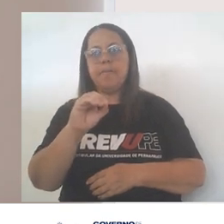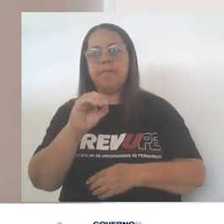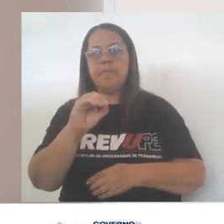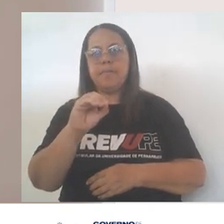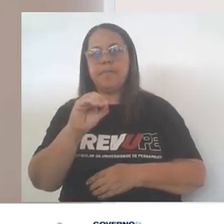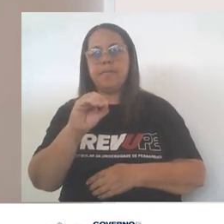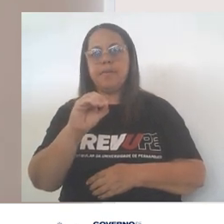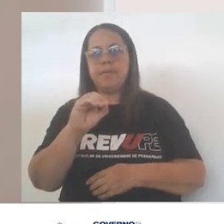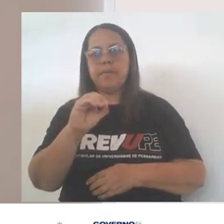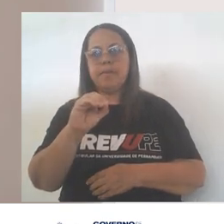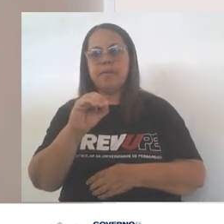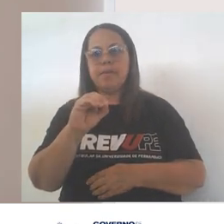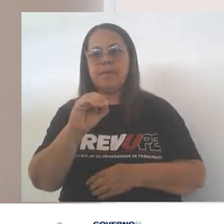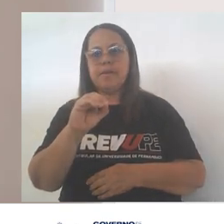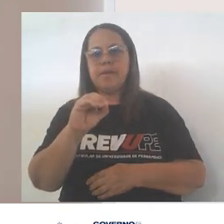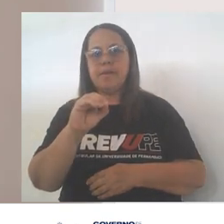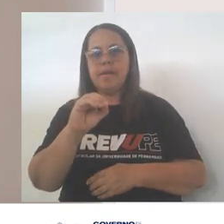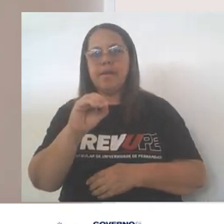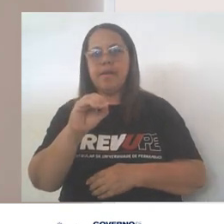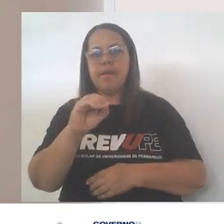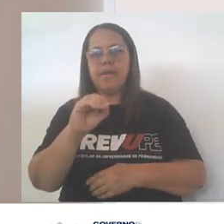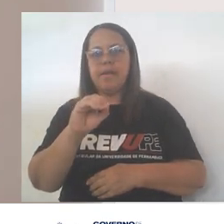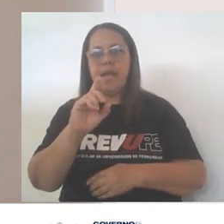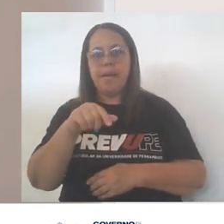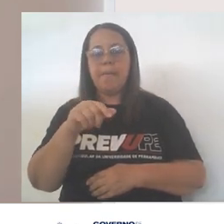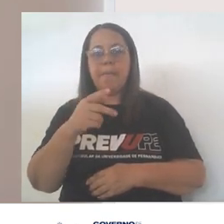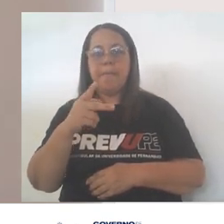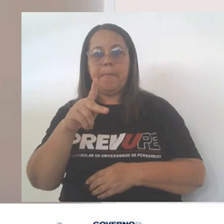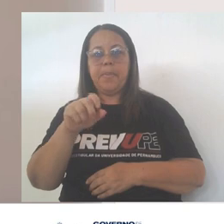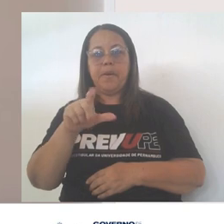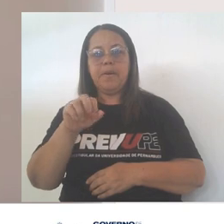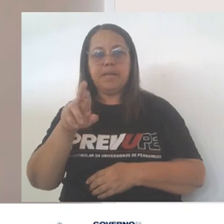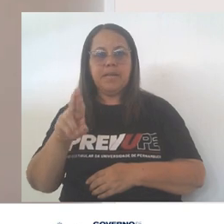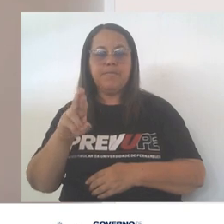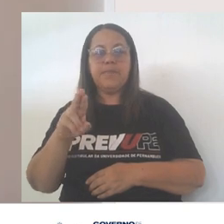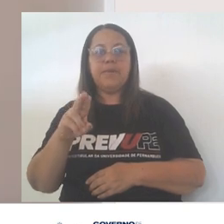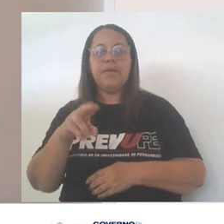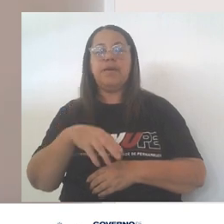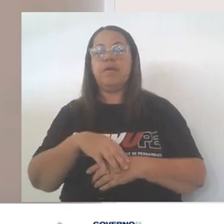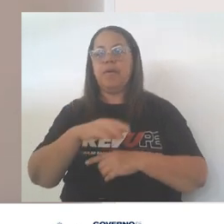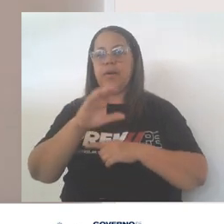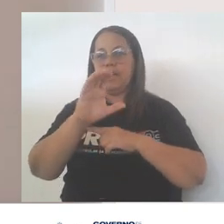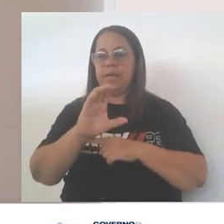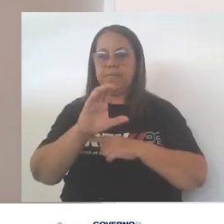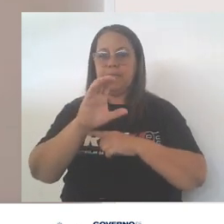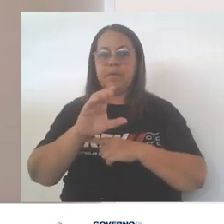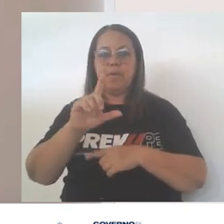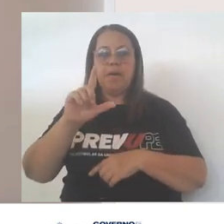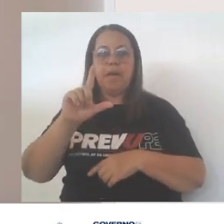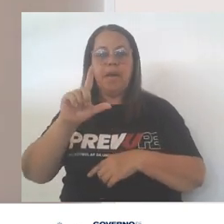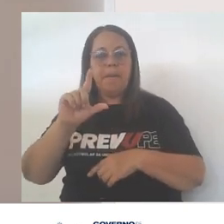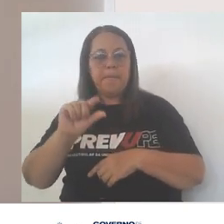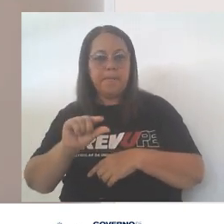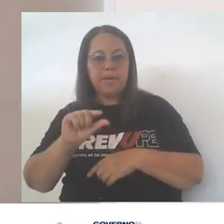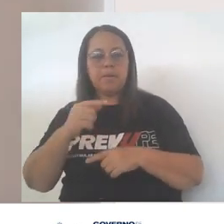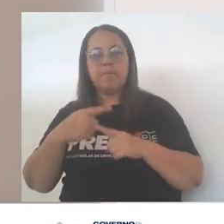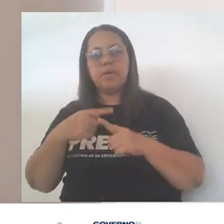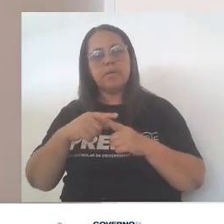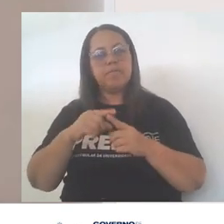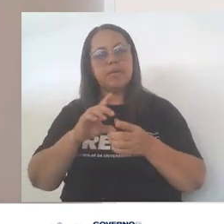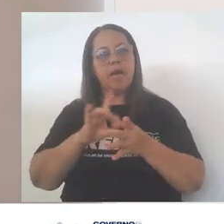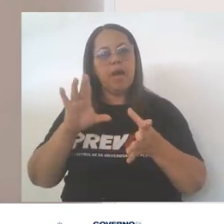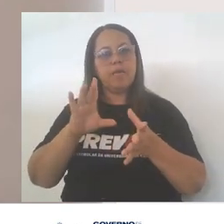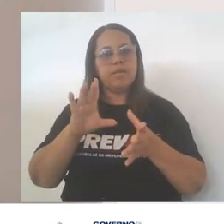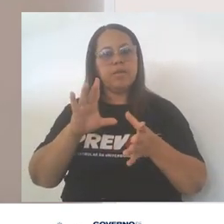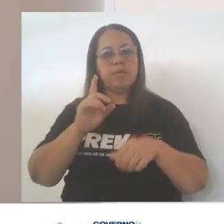O carbono é menos eletronegativo do que o oxigênio, que permite que ocorra a formação de um momento